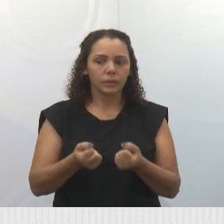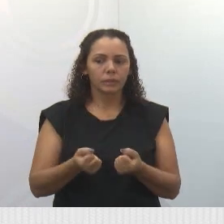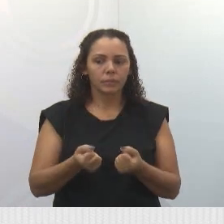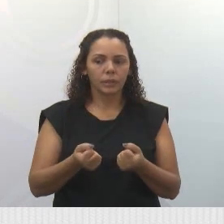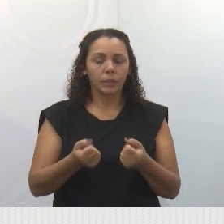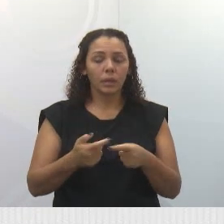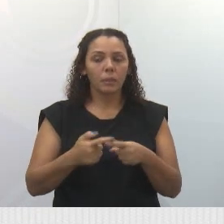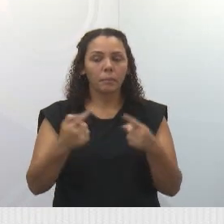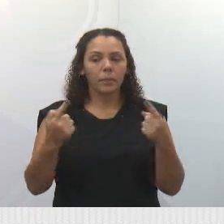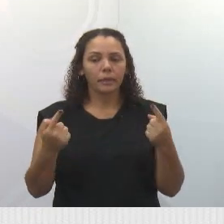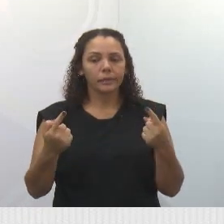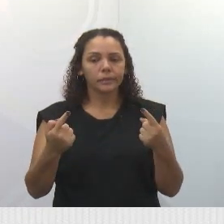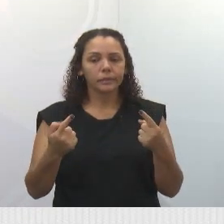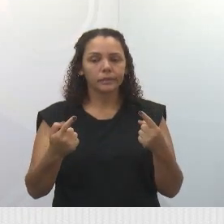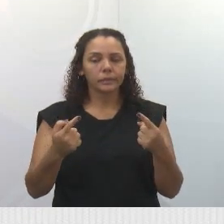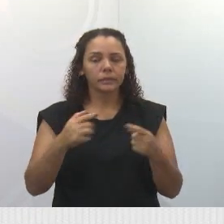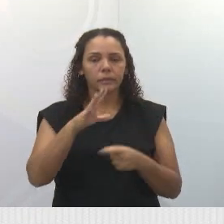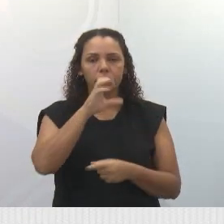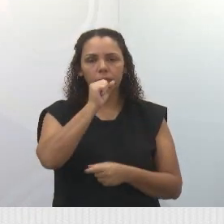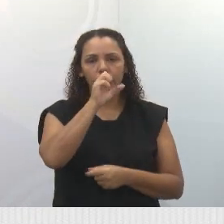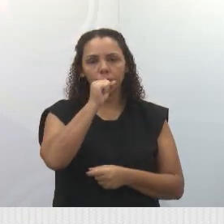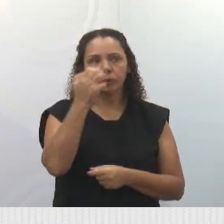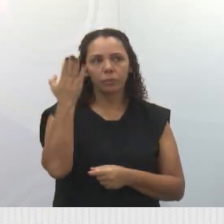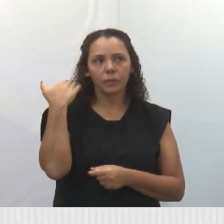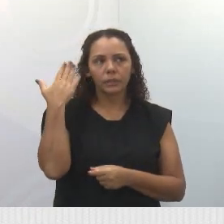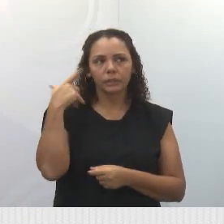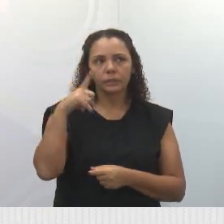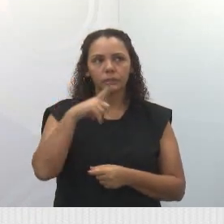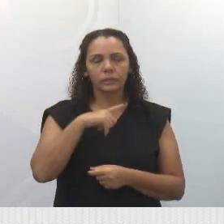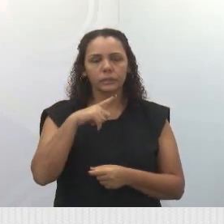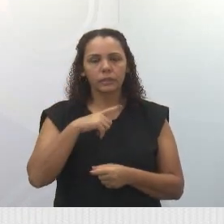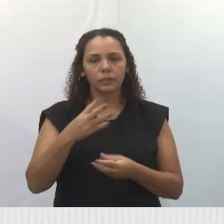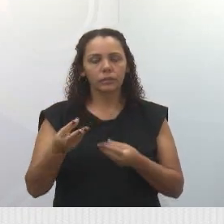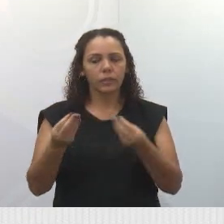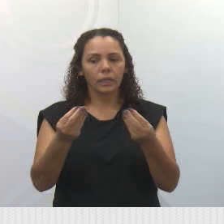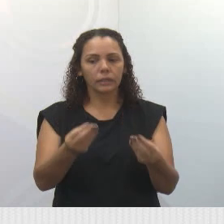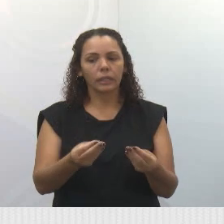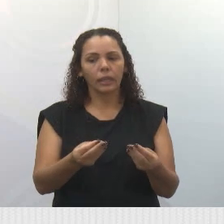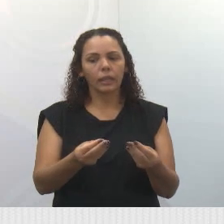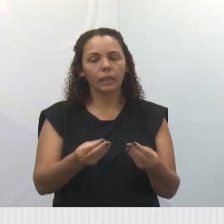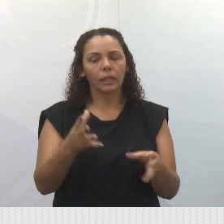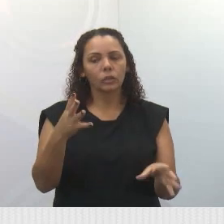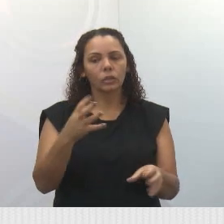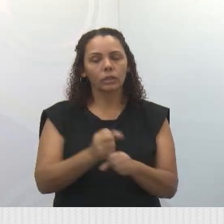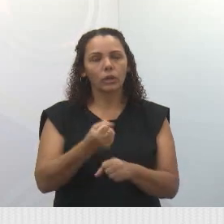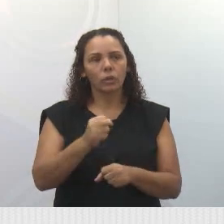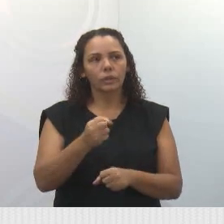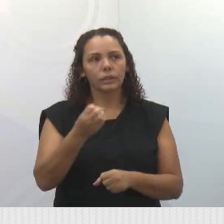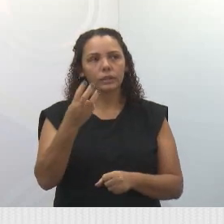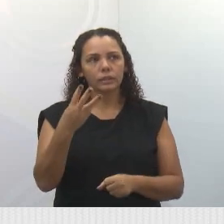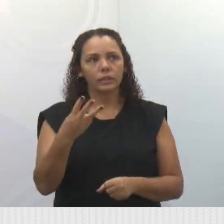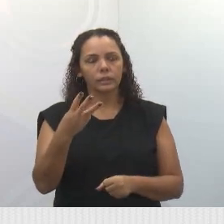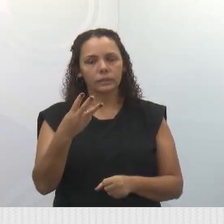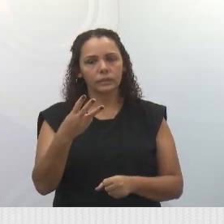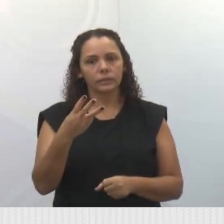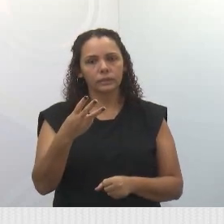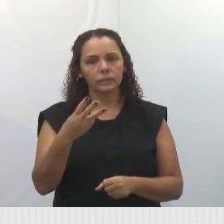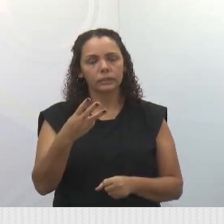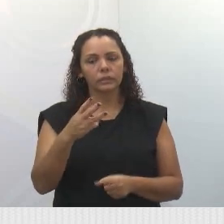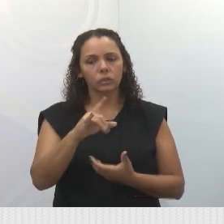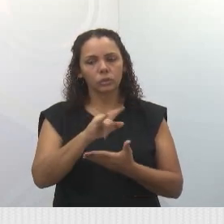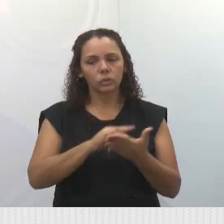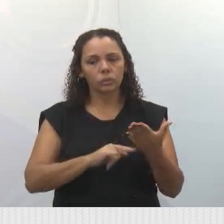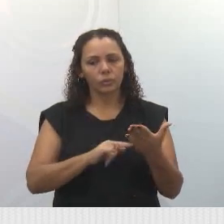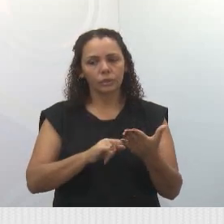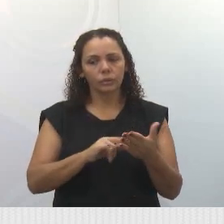mas, no saldo passado, houve a entrega desses 83 títulos a 83